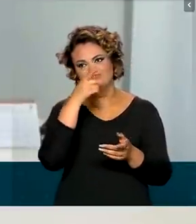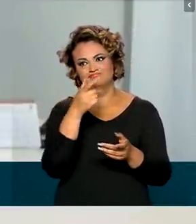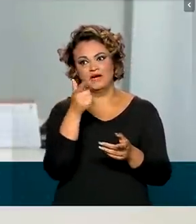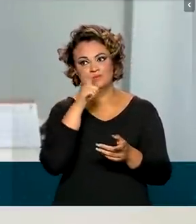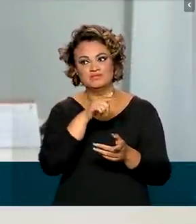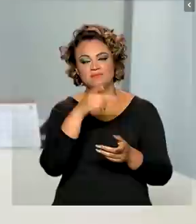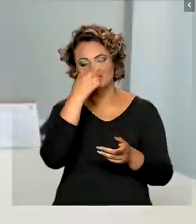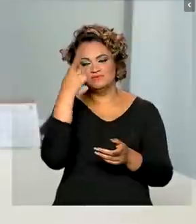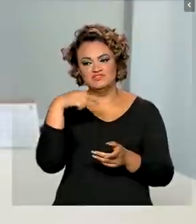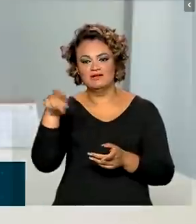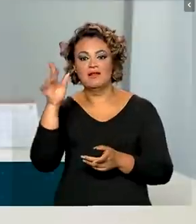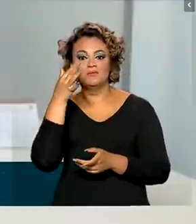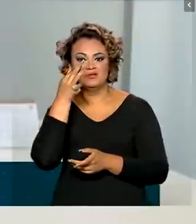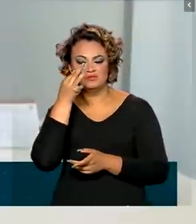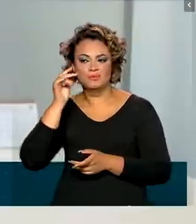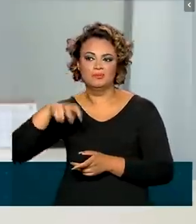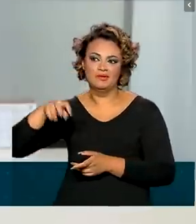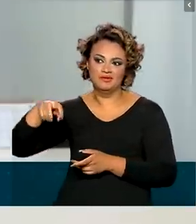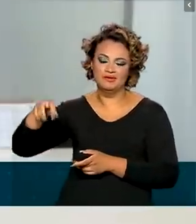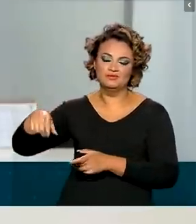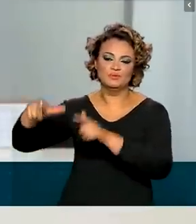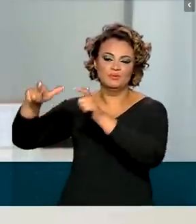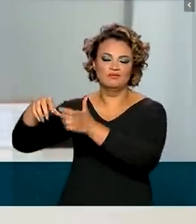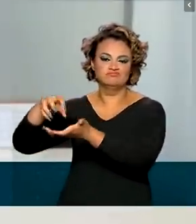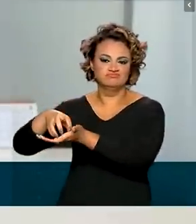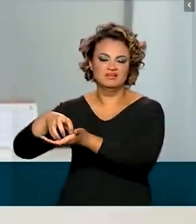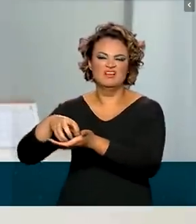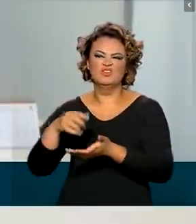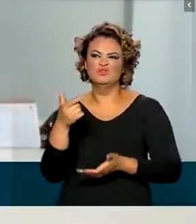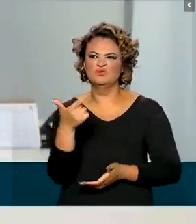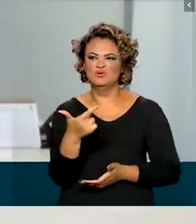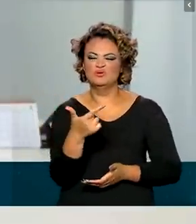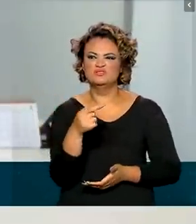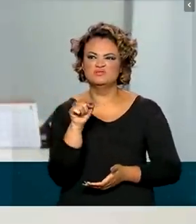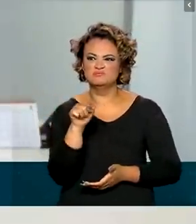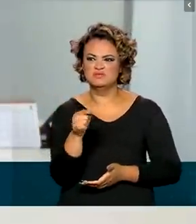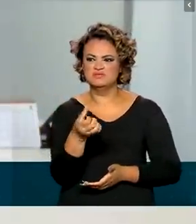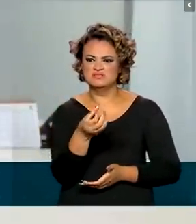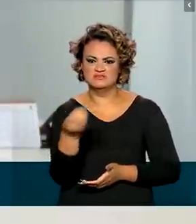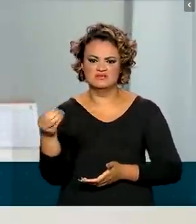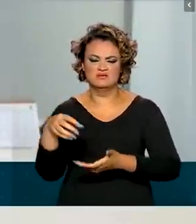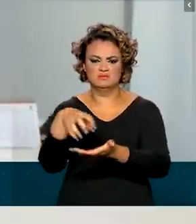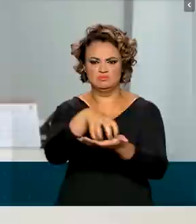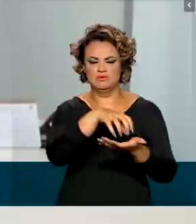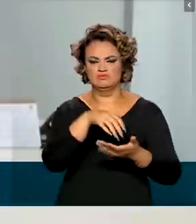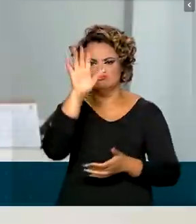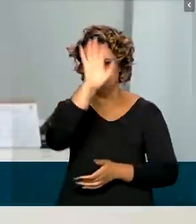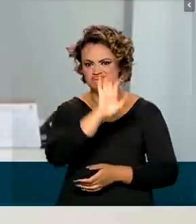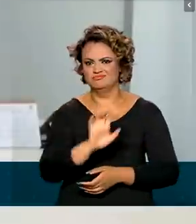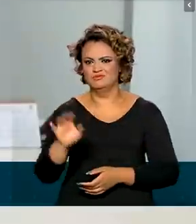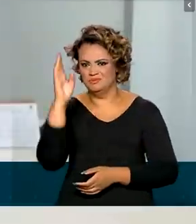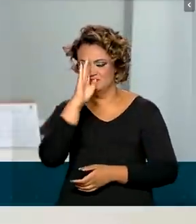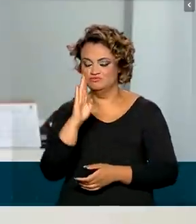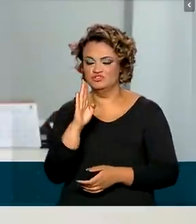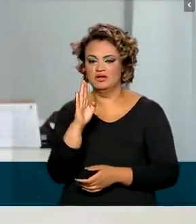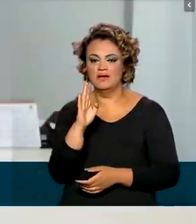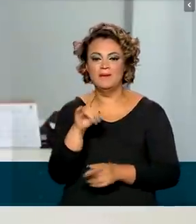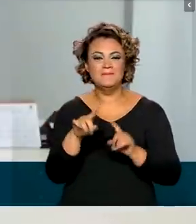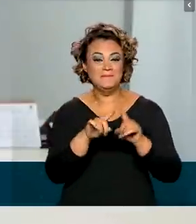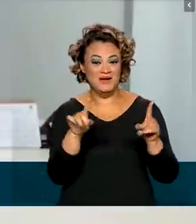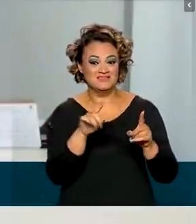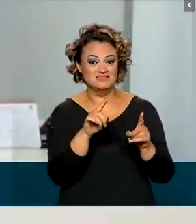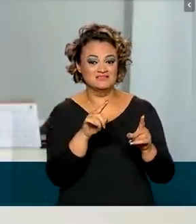emissão. No Brasil, eram em torno de 2.900 postos. Veja, o Brasil tem mais de 5